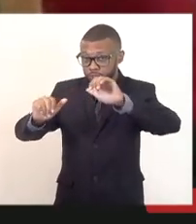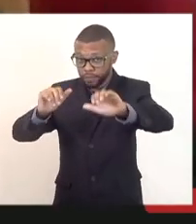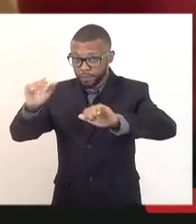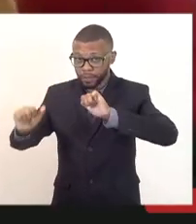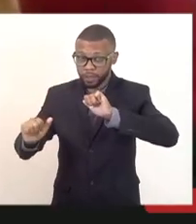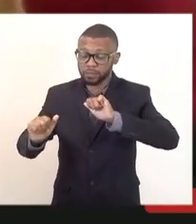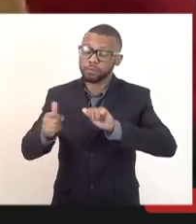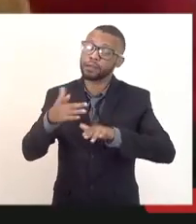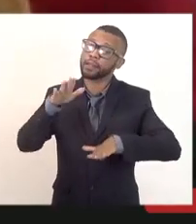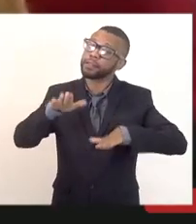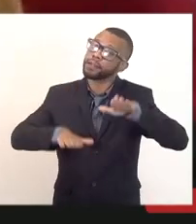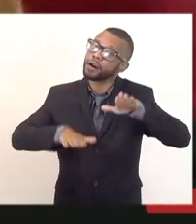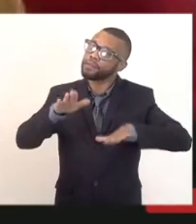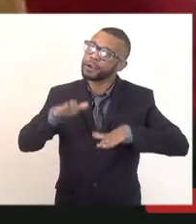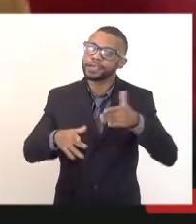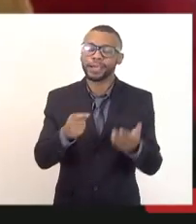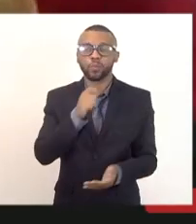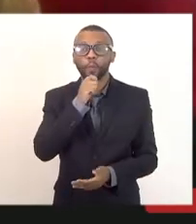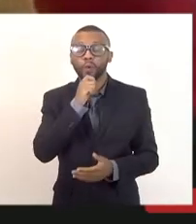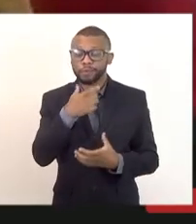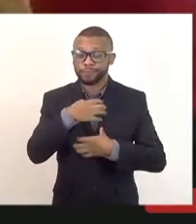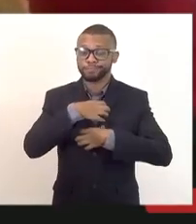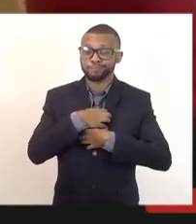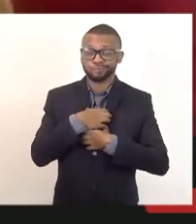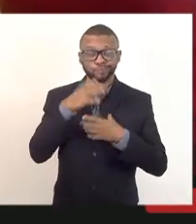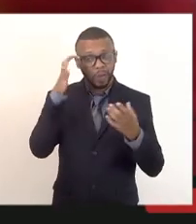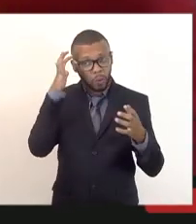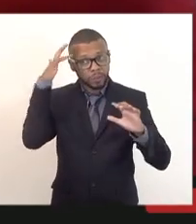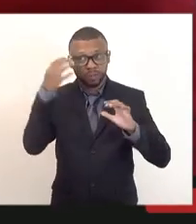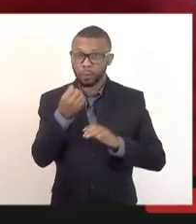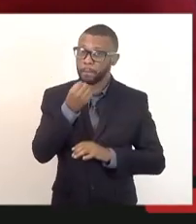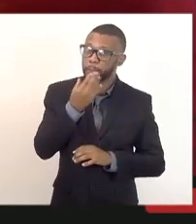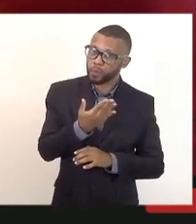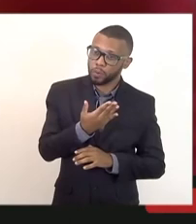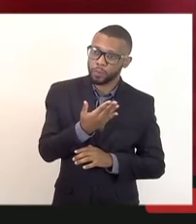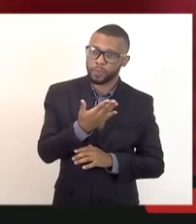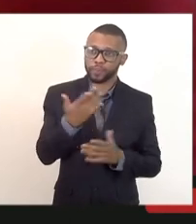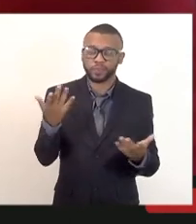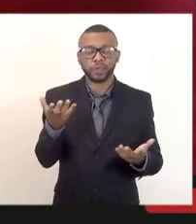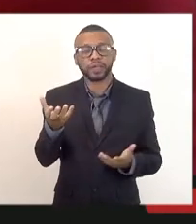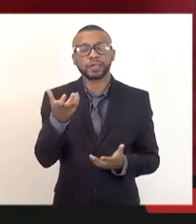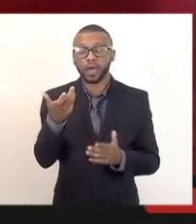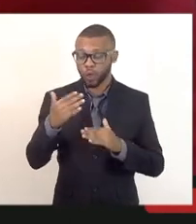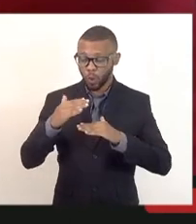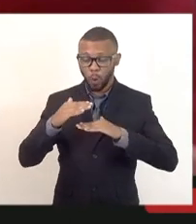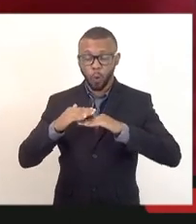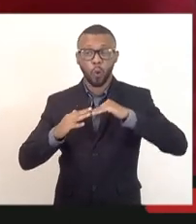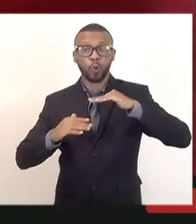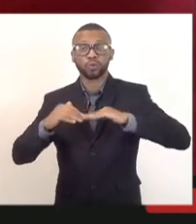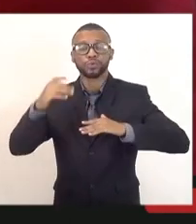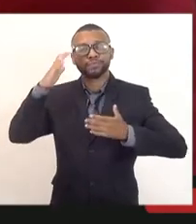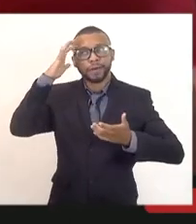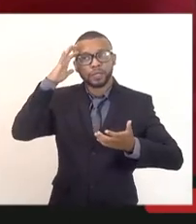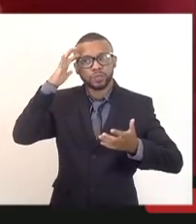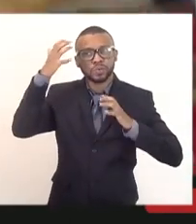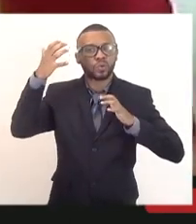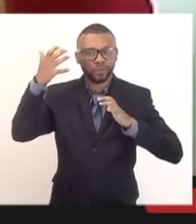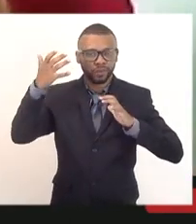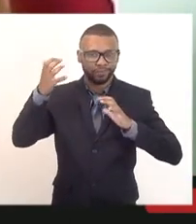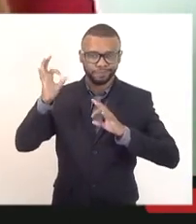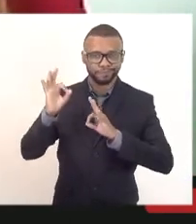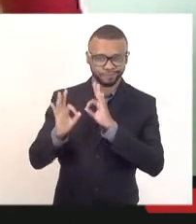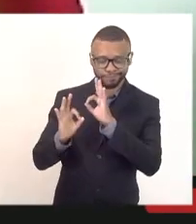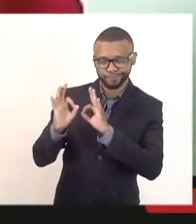eles não estejam na melhor condição. Então, não sei como é que... Estou querendo construir aqui uma solução que